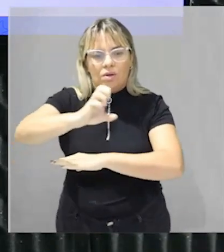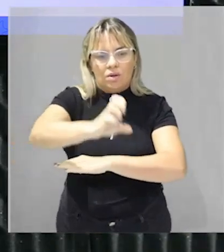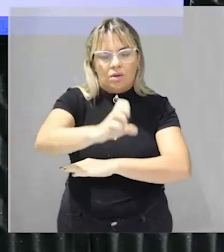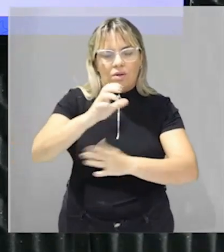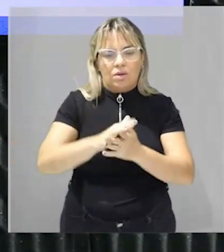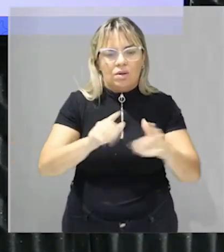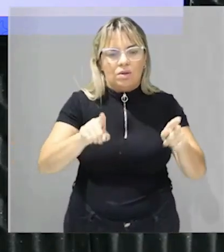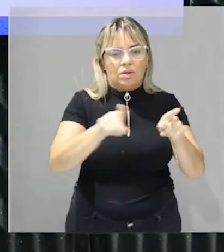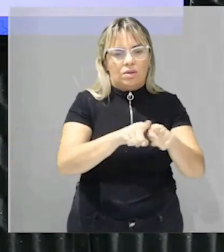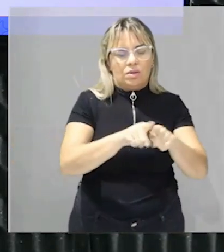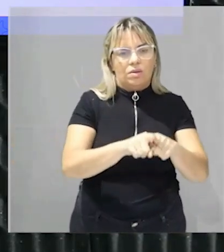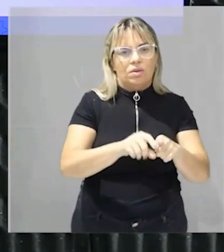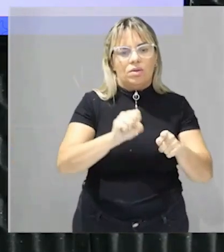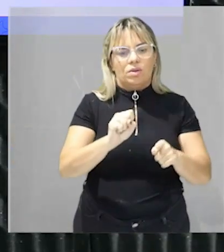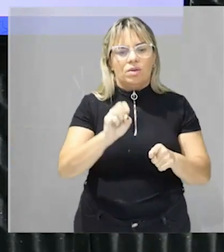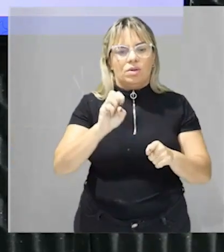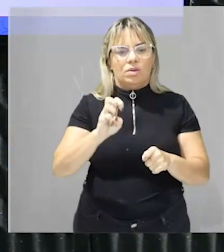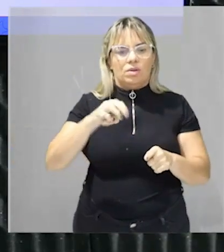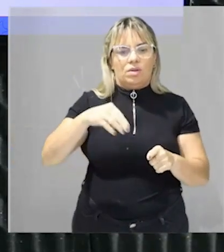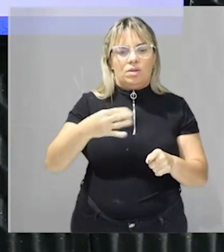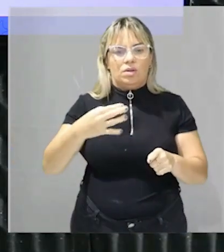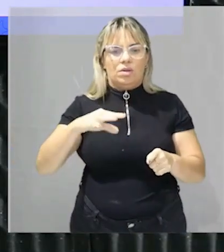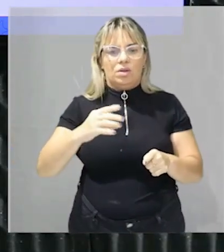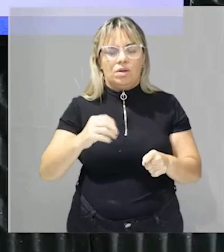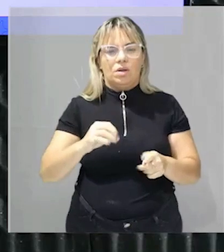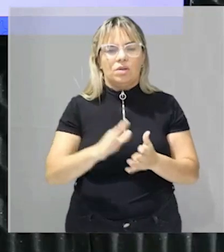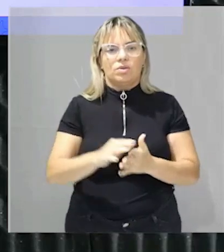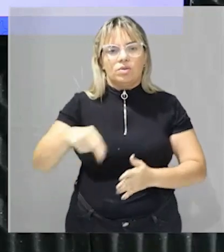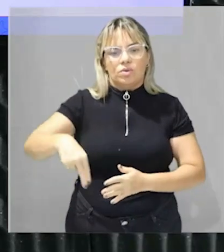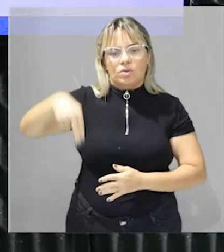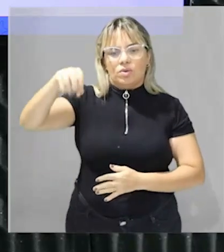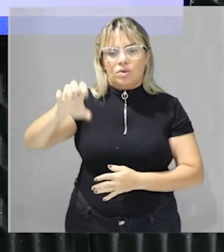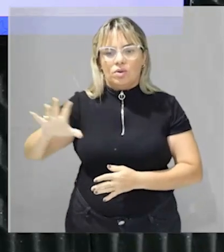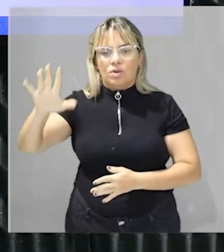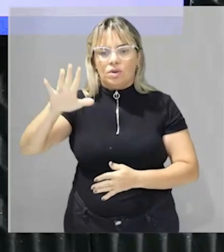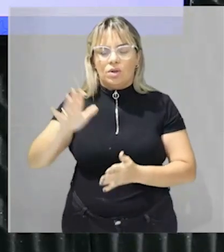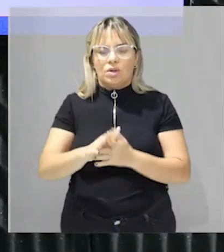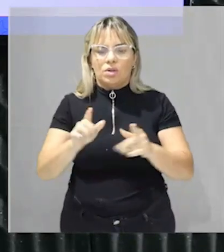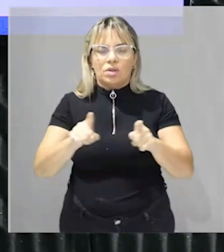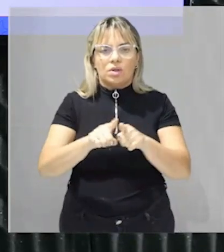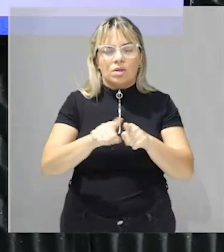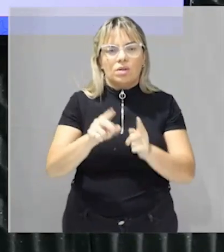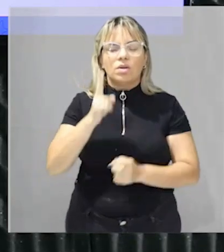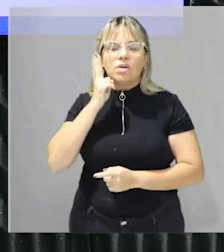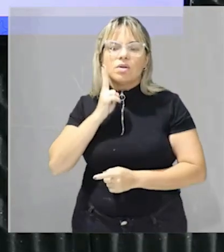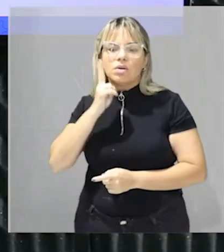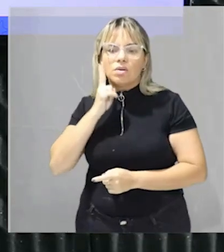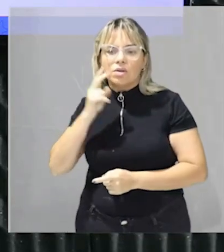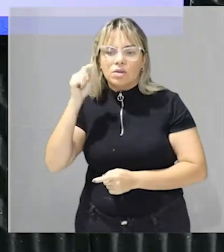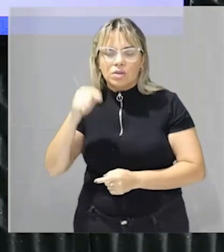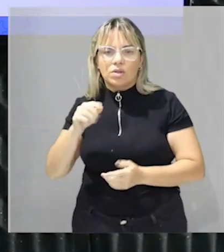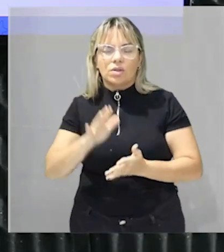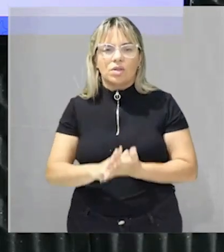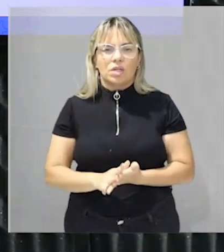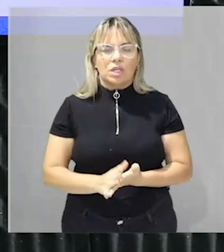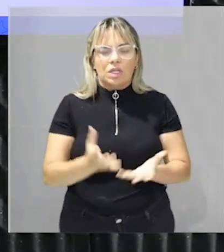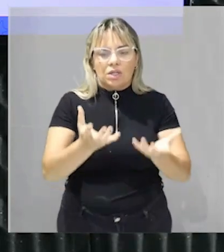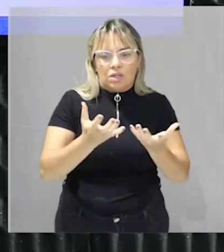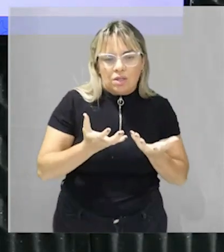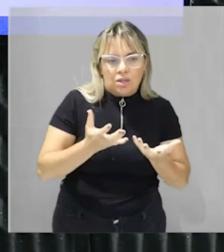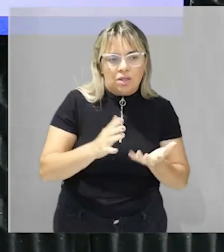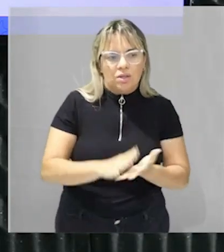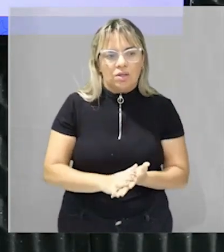semiárido nordestino viticultores interessados em produzir sucos em regiões tropicais